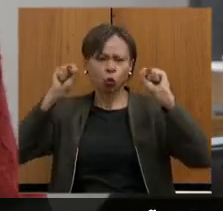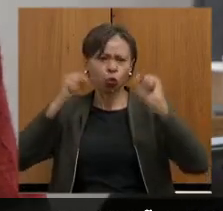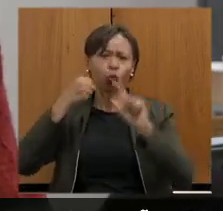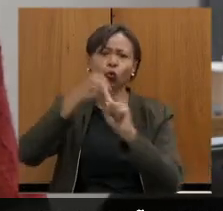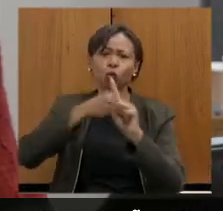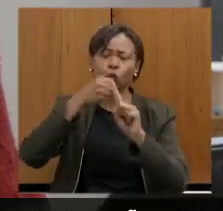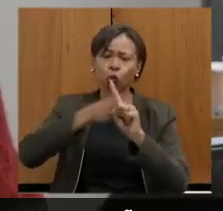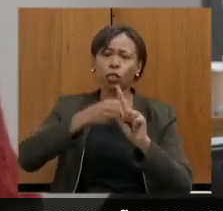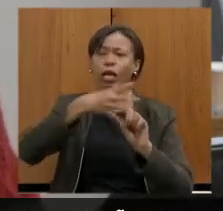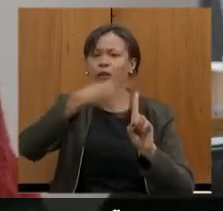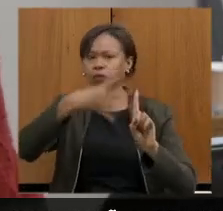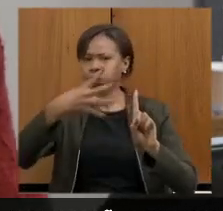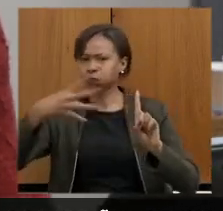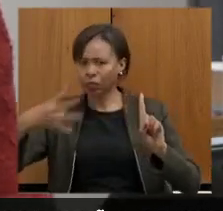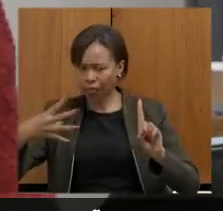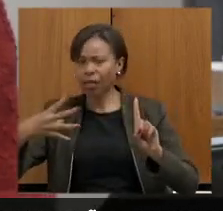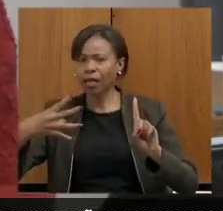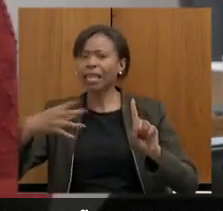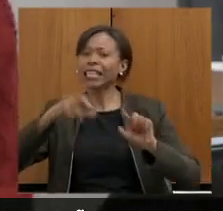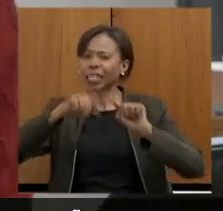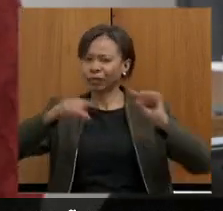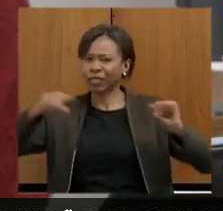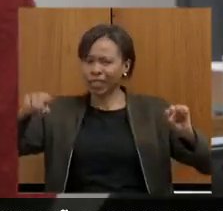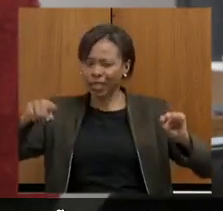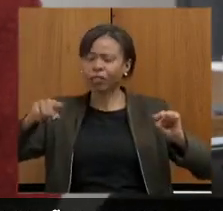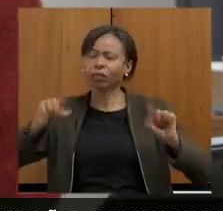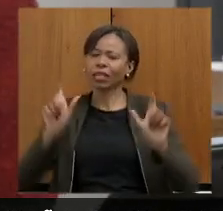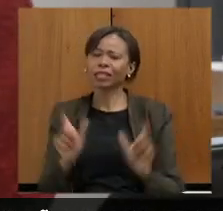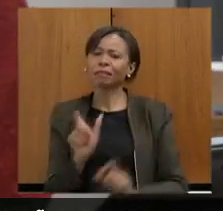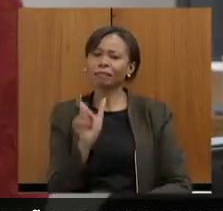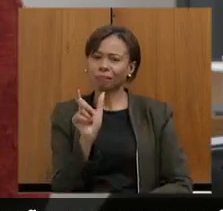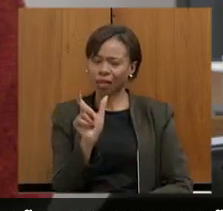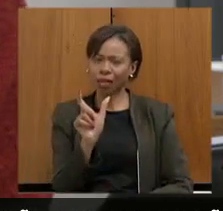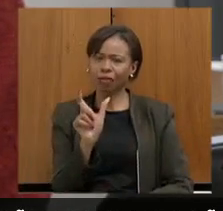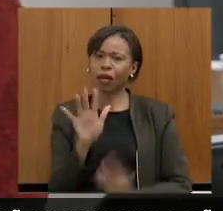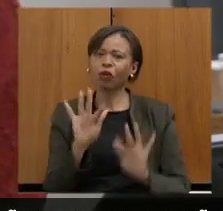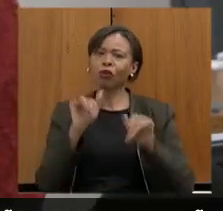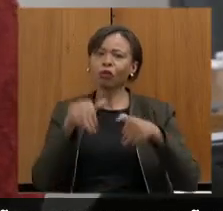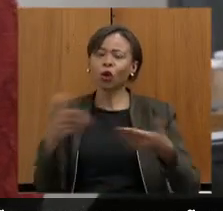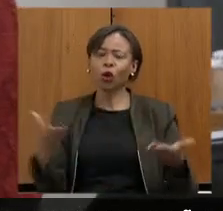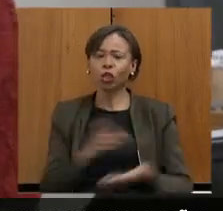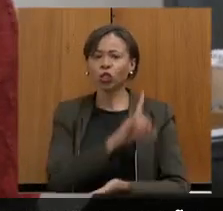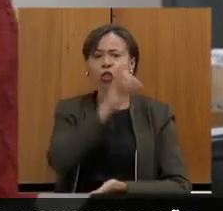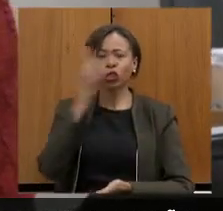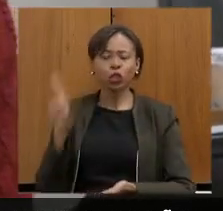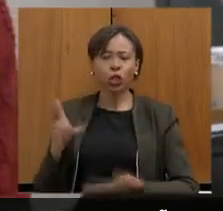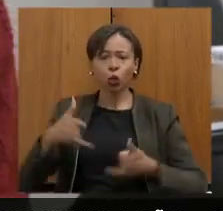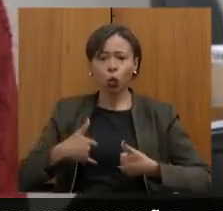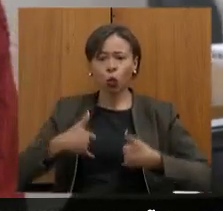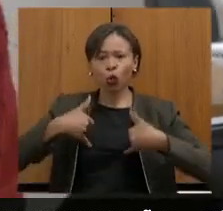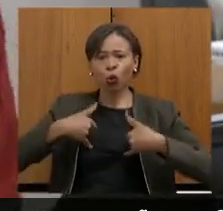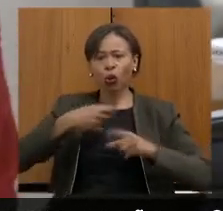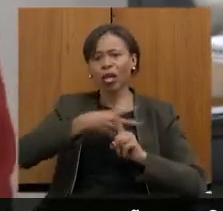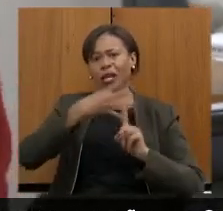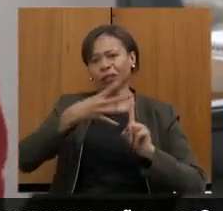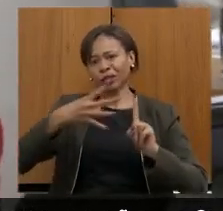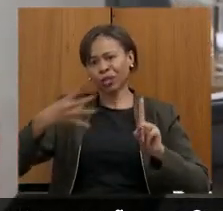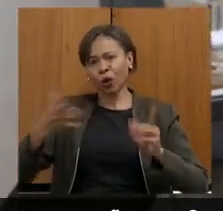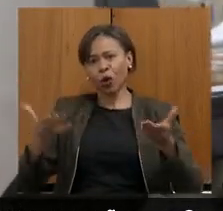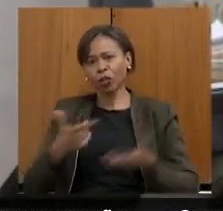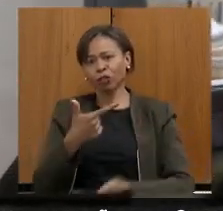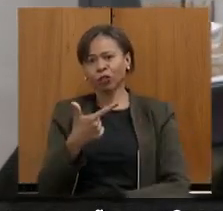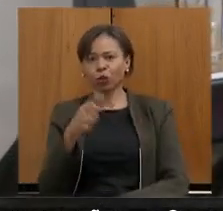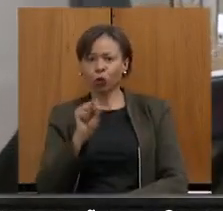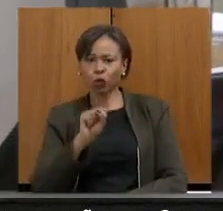diversidades com essas palavras eu encerro as atividades no dia do orgulho LGBTQIA+, este dia 28 de